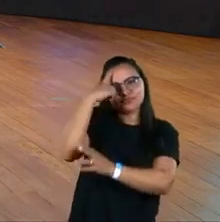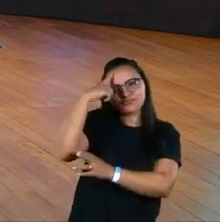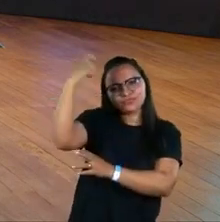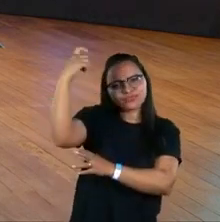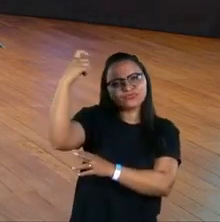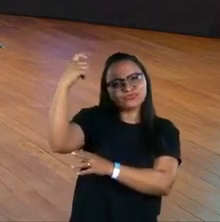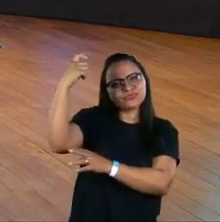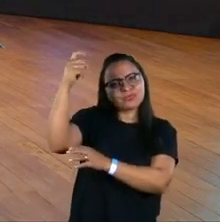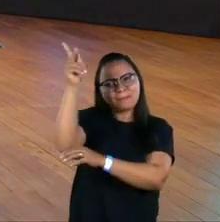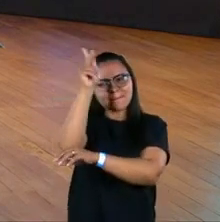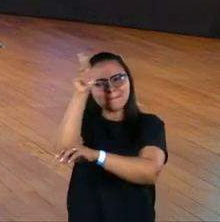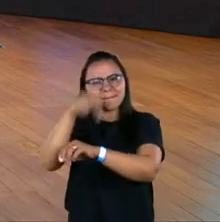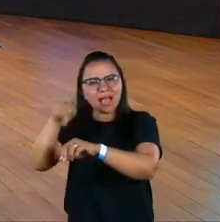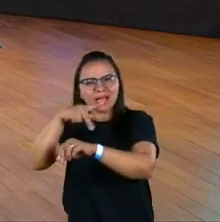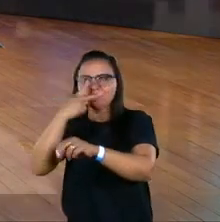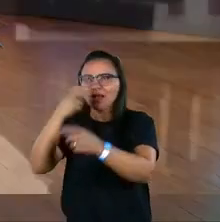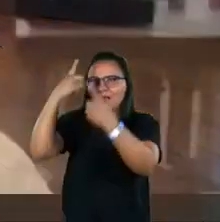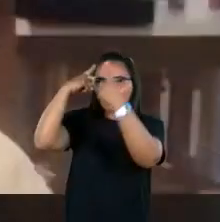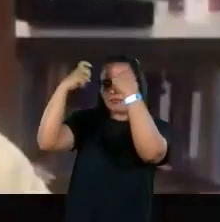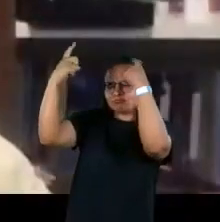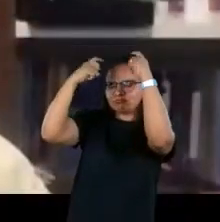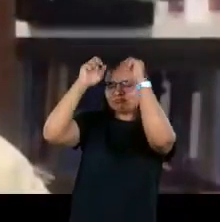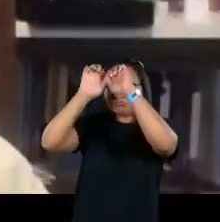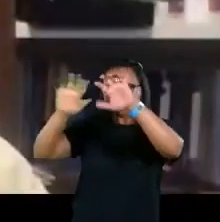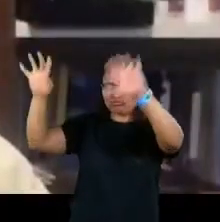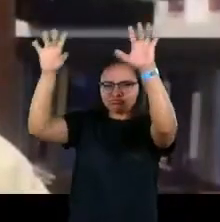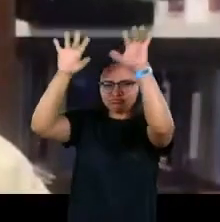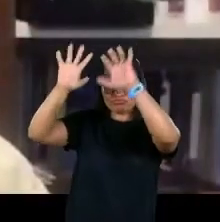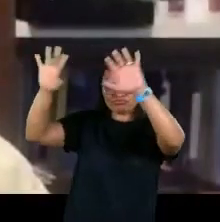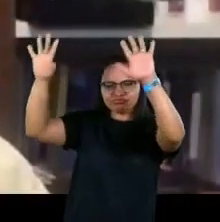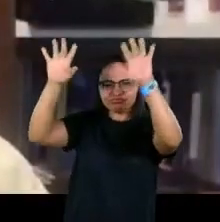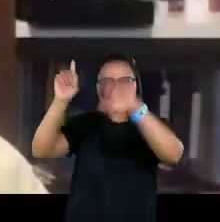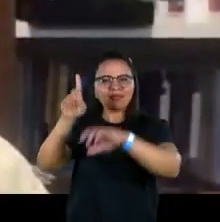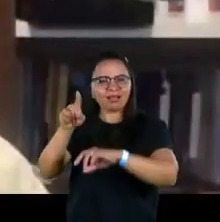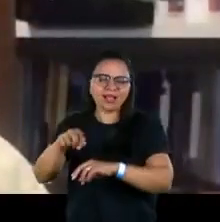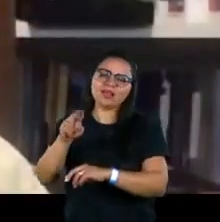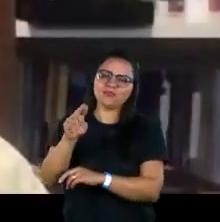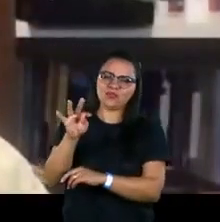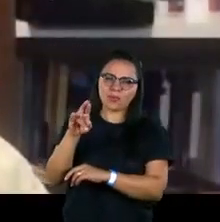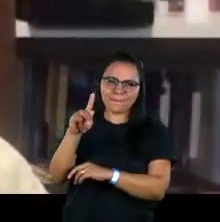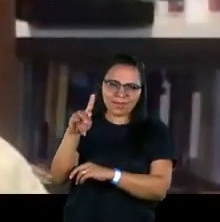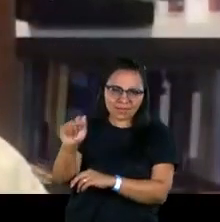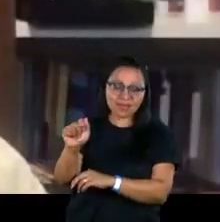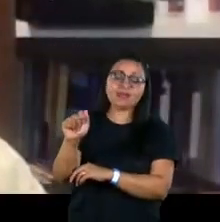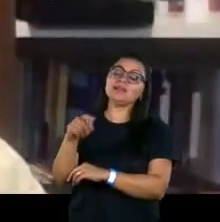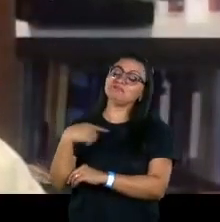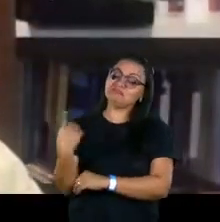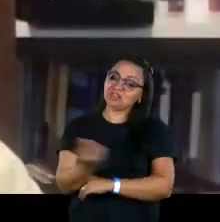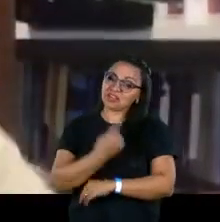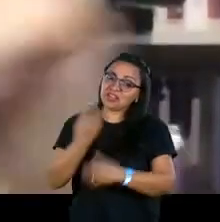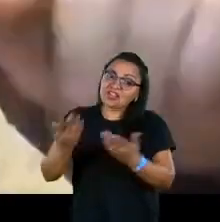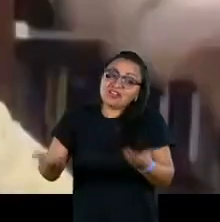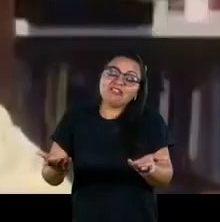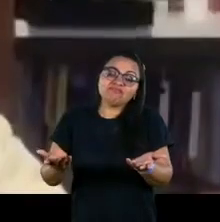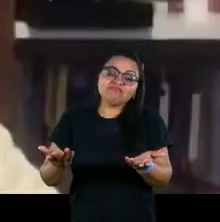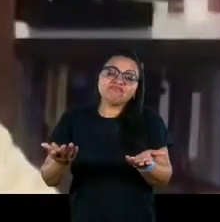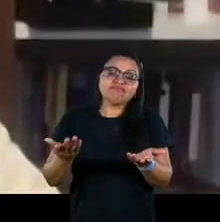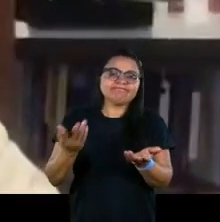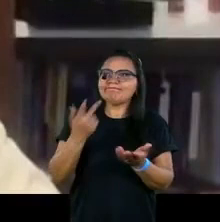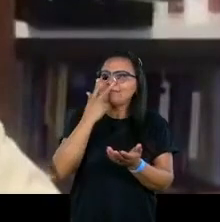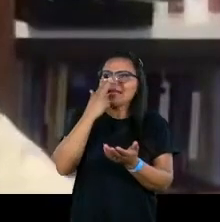esse país imaginário que foi a questão da utopia, que, para nós, é algo que é